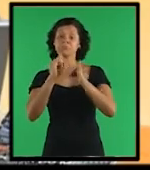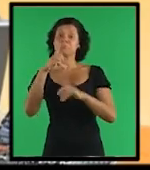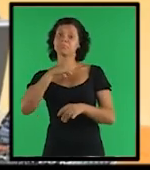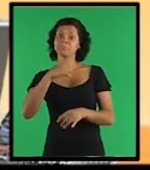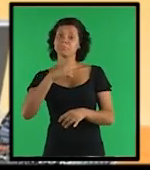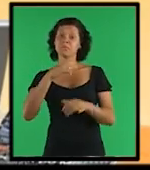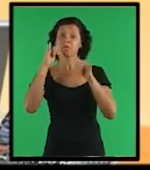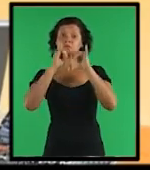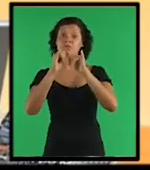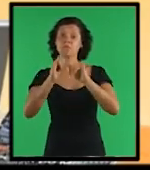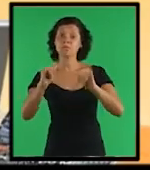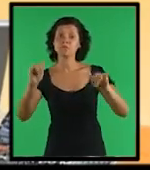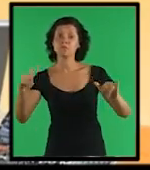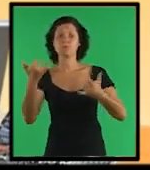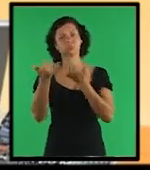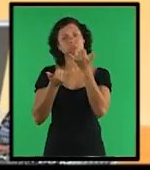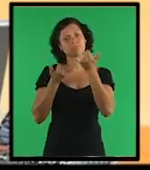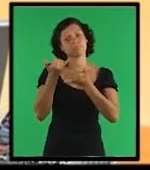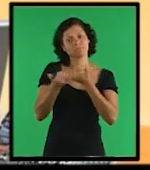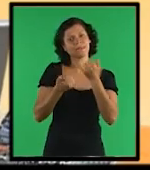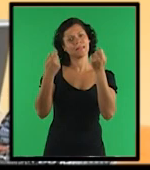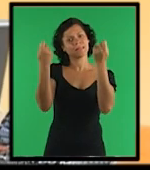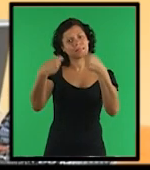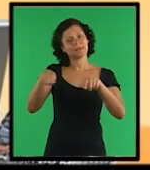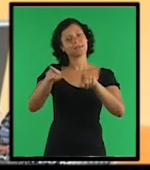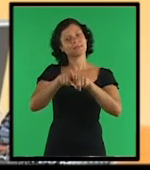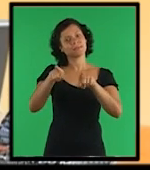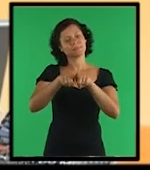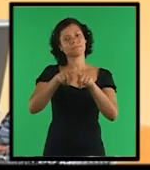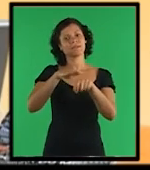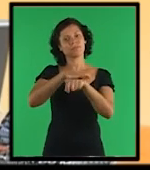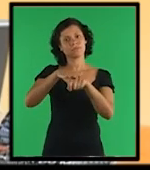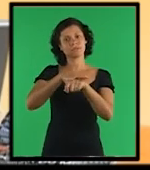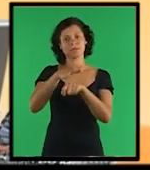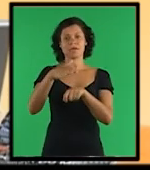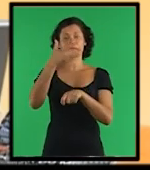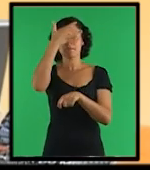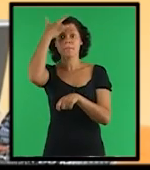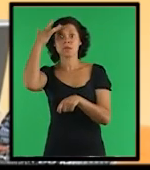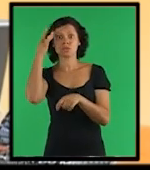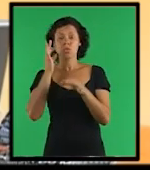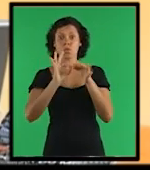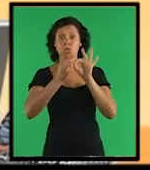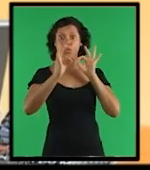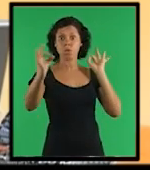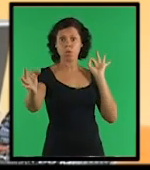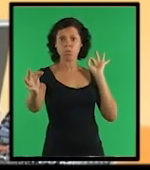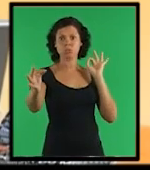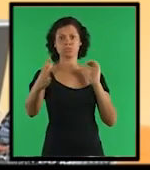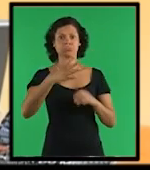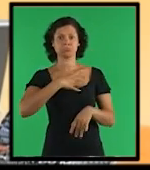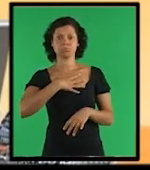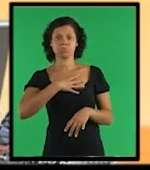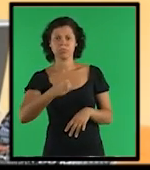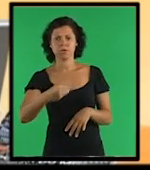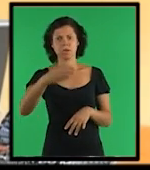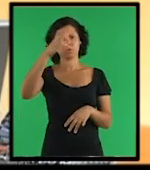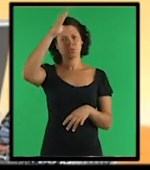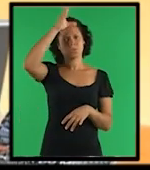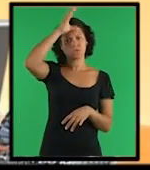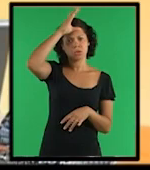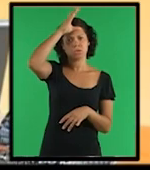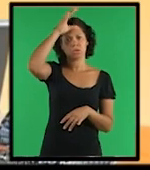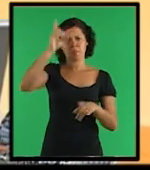entretenimento, é possível você interagir com pessoas longitudinalmente distantes, filhos, tios, primos,